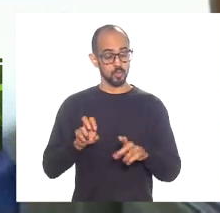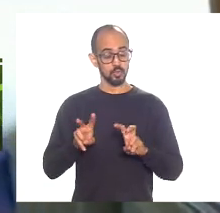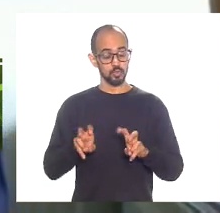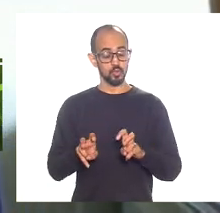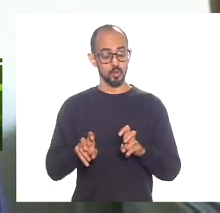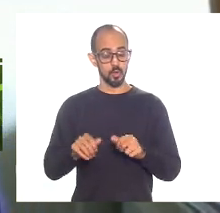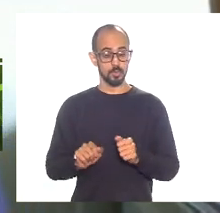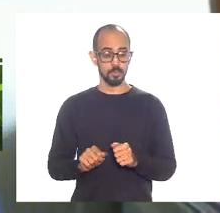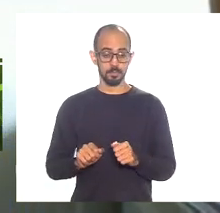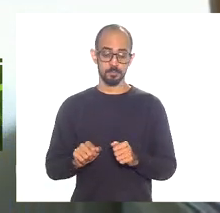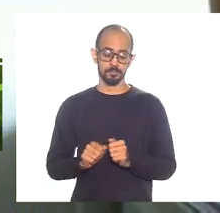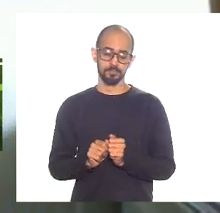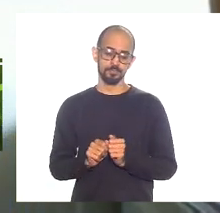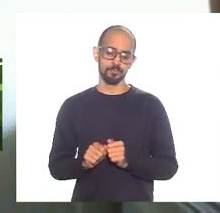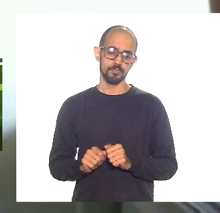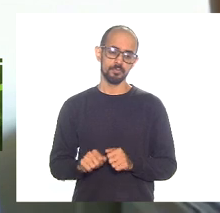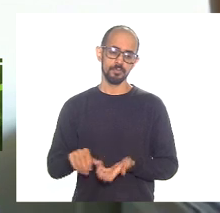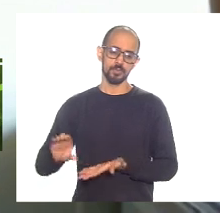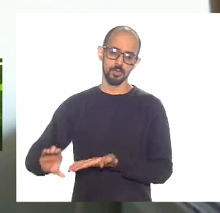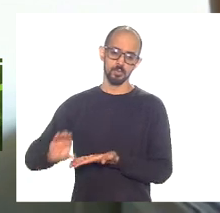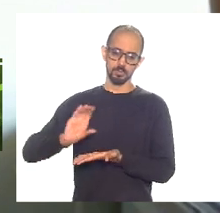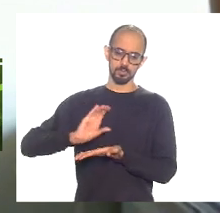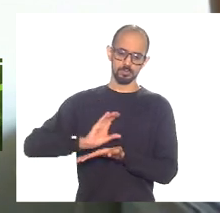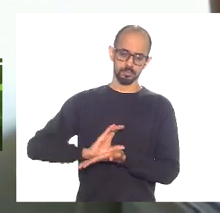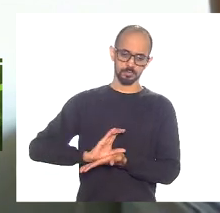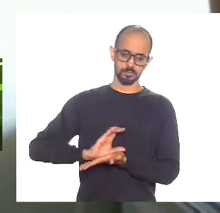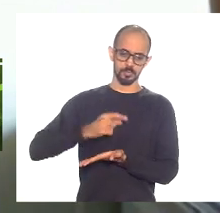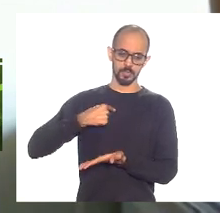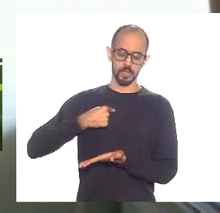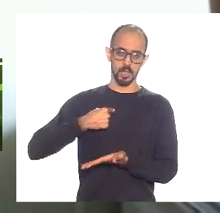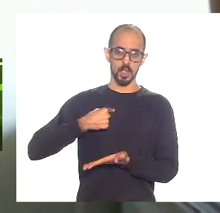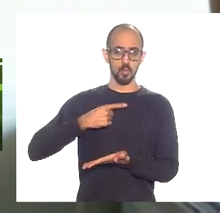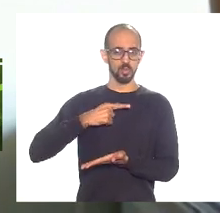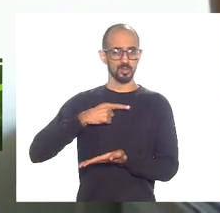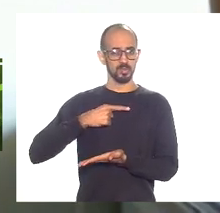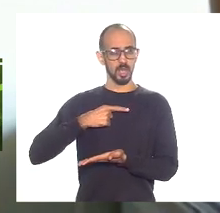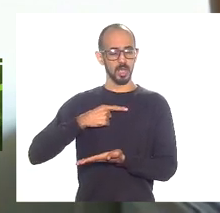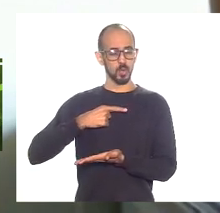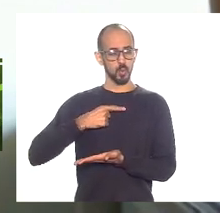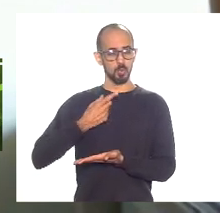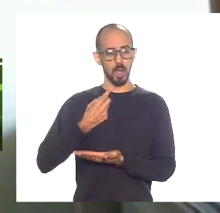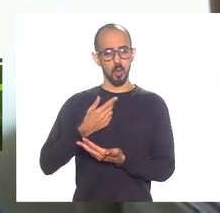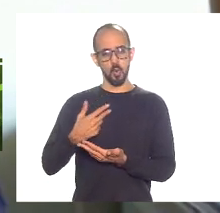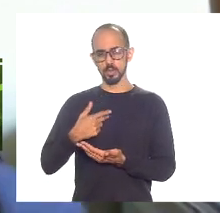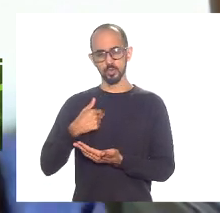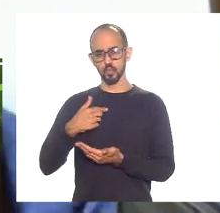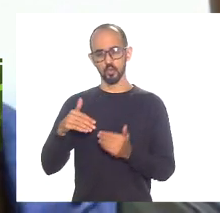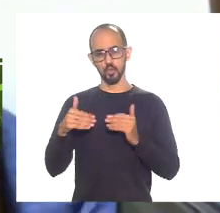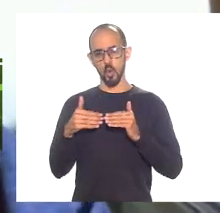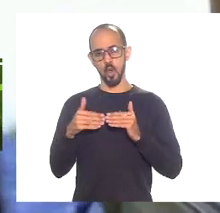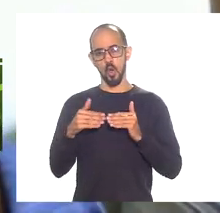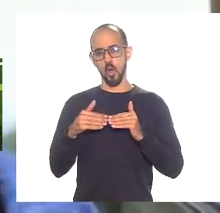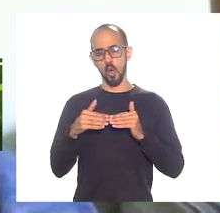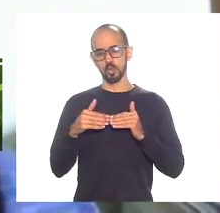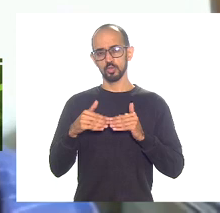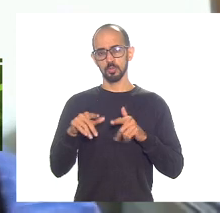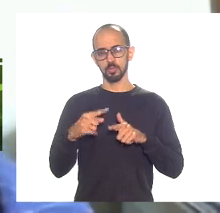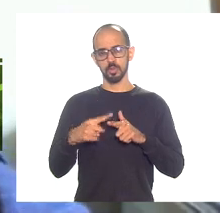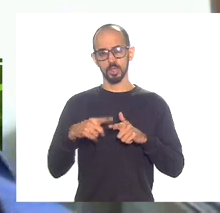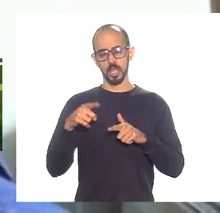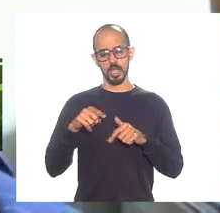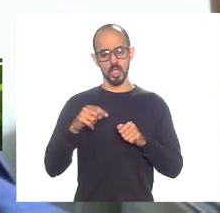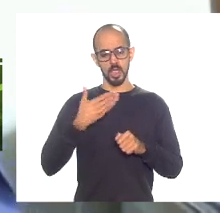eu aí tenho uma discordância aí do nosso Mauro Jóri porque o governo o governo